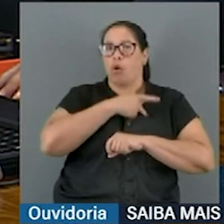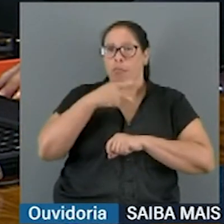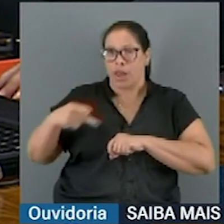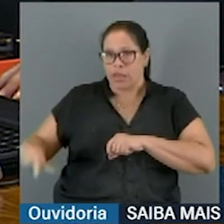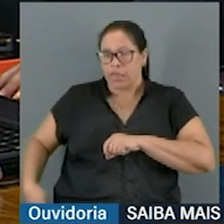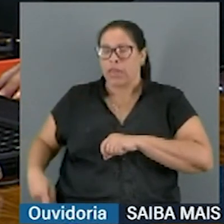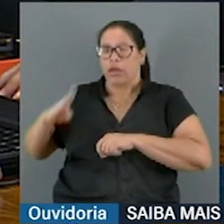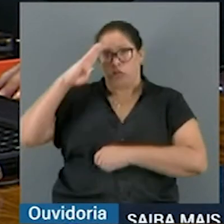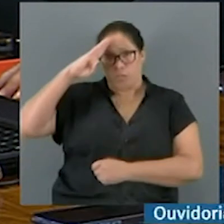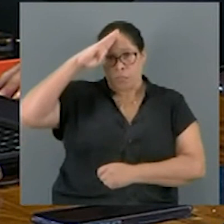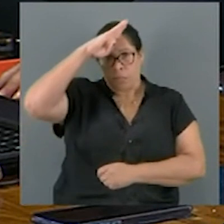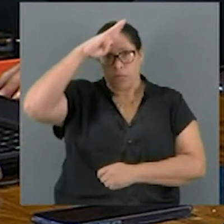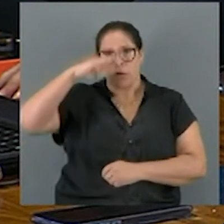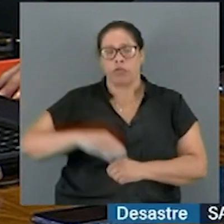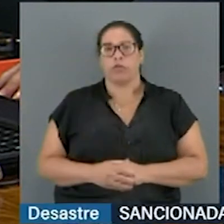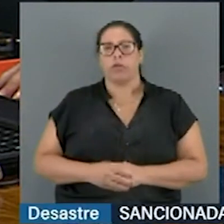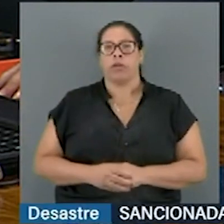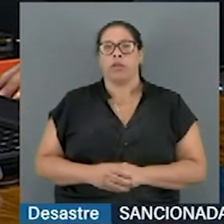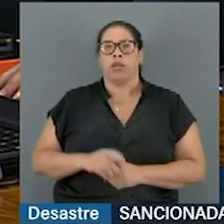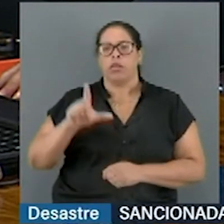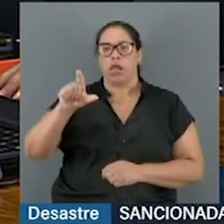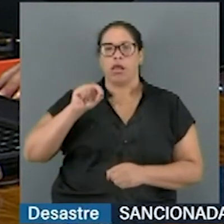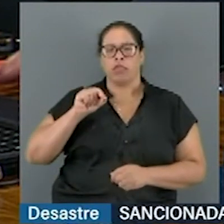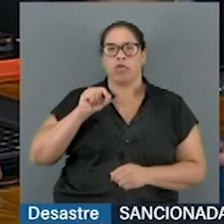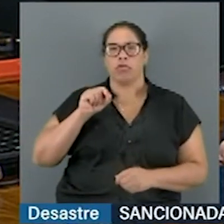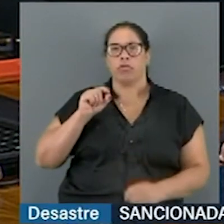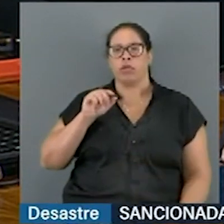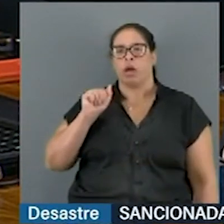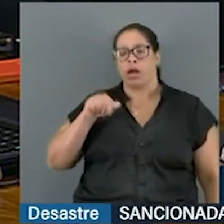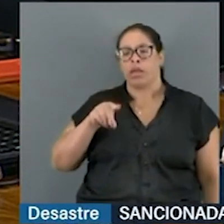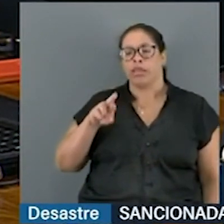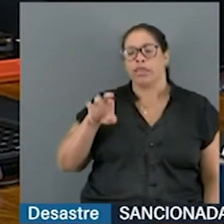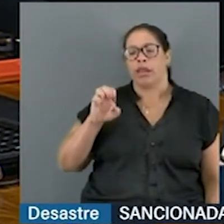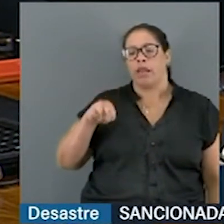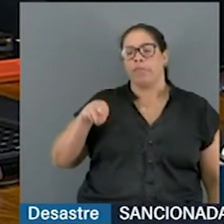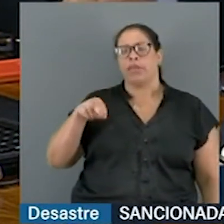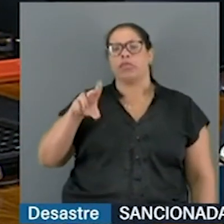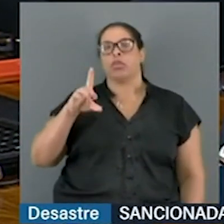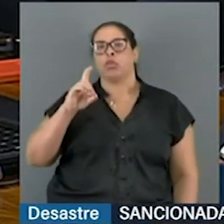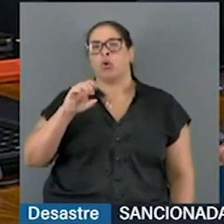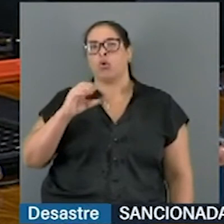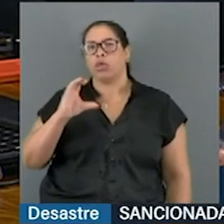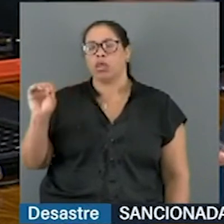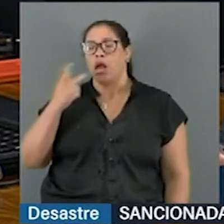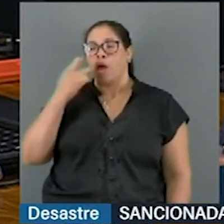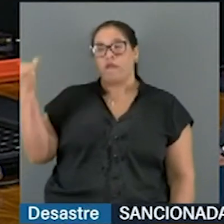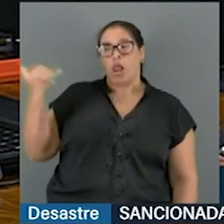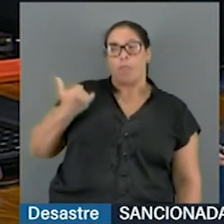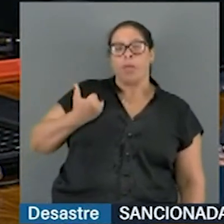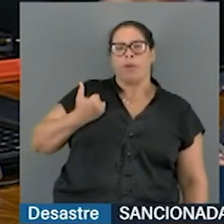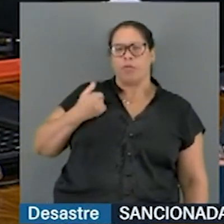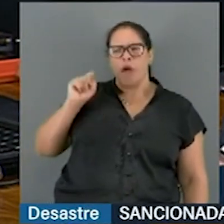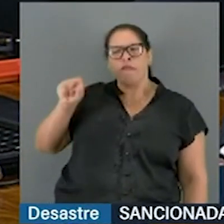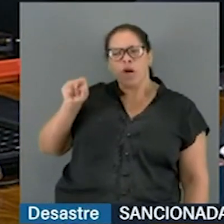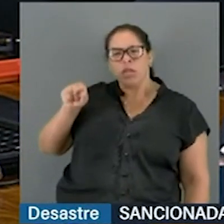então presidente Bolsonaro, quando na indicação do ministro André Mendonça, virou para mim e falou, Flávio, você não quer,